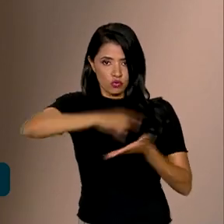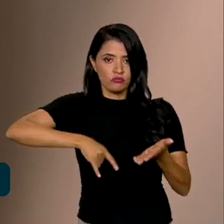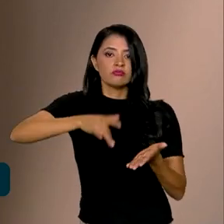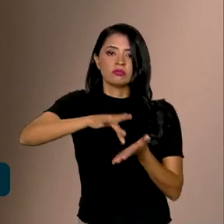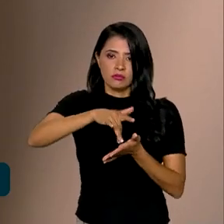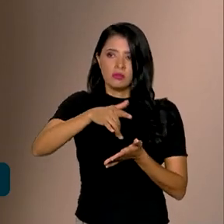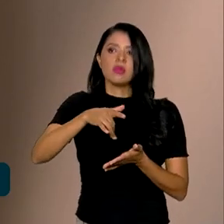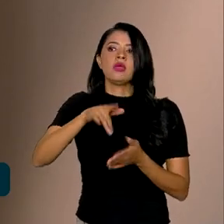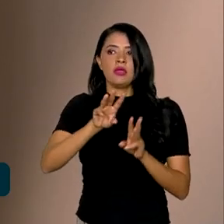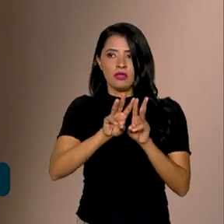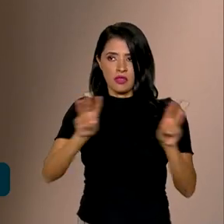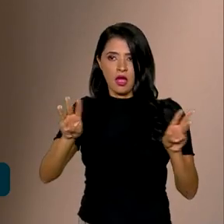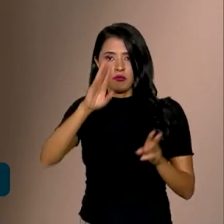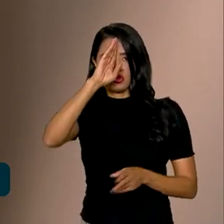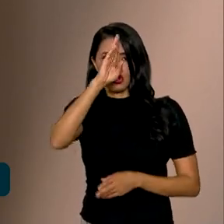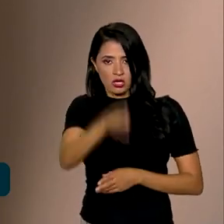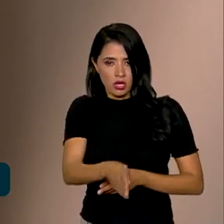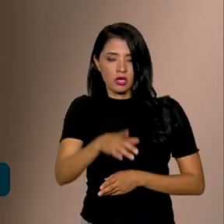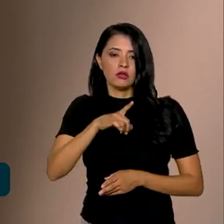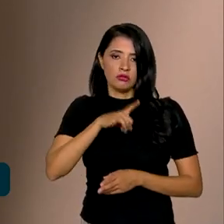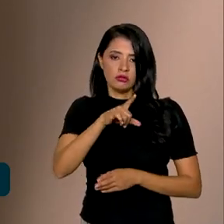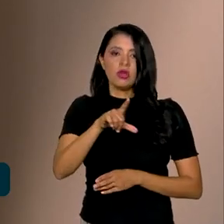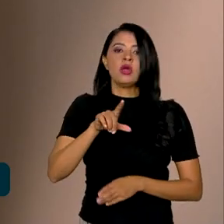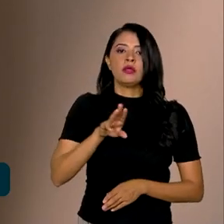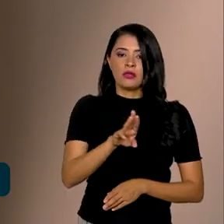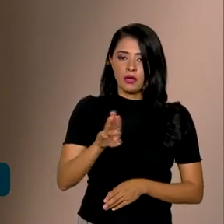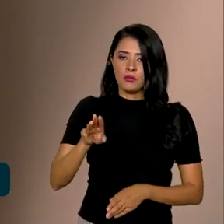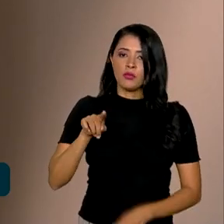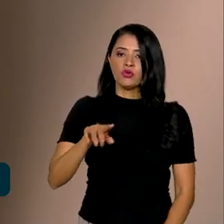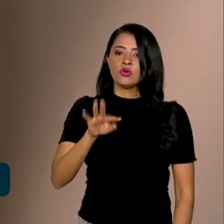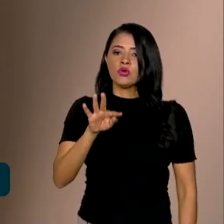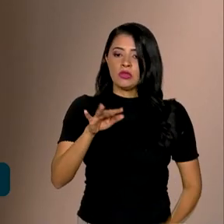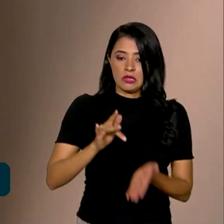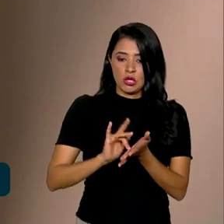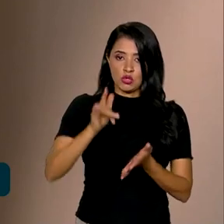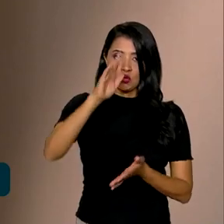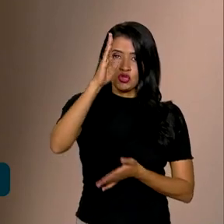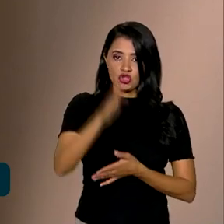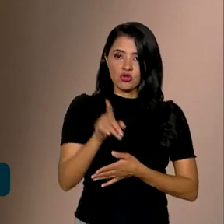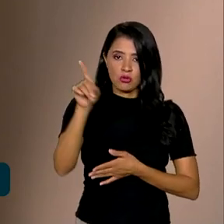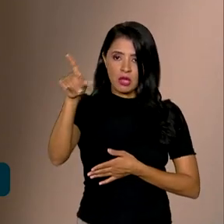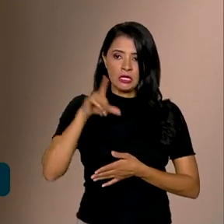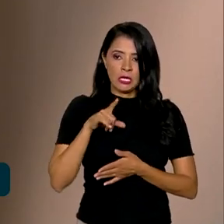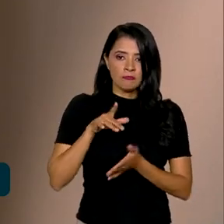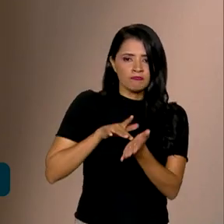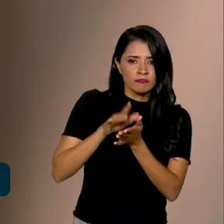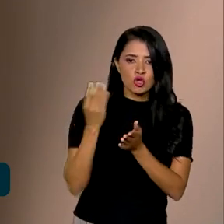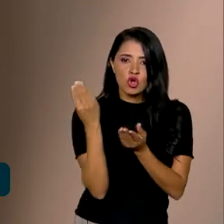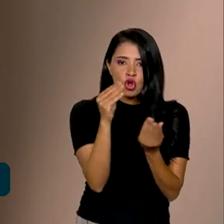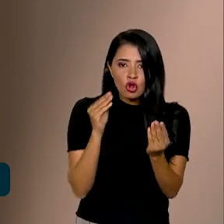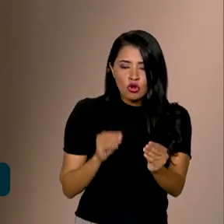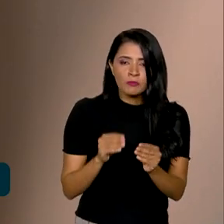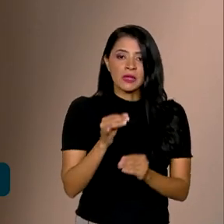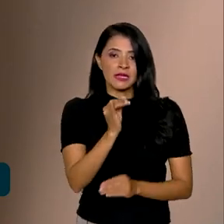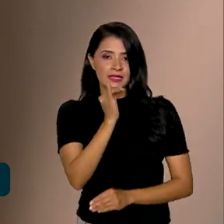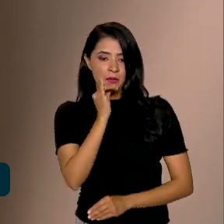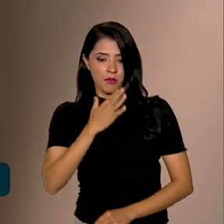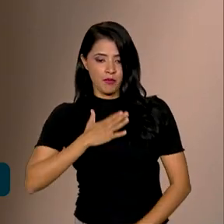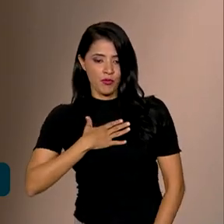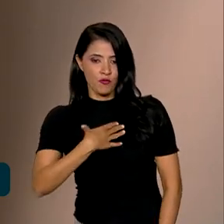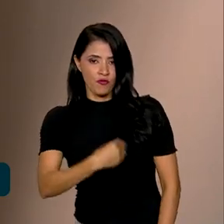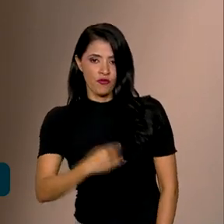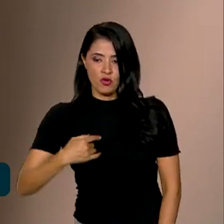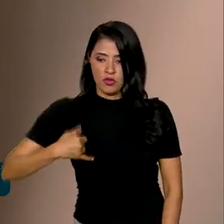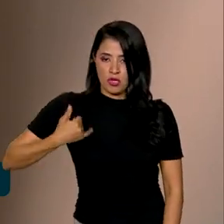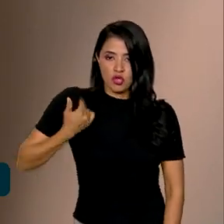.tesourodireto.com.br, e lá tem um simulador. Então, você vai falar, por exemplo, o meu filho tem um